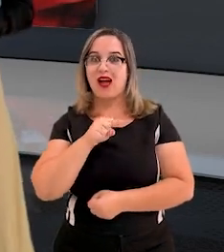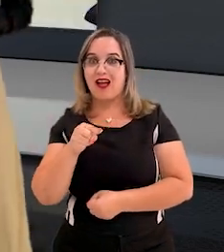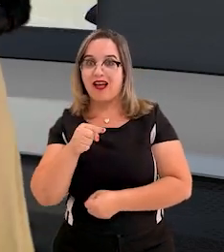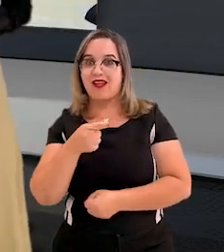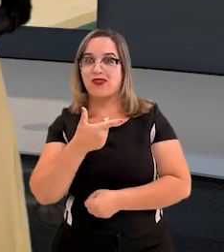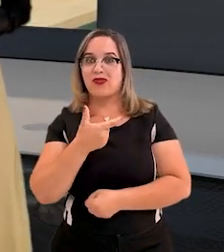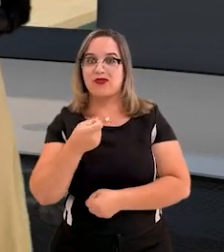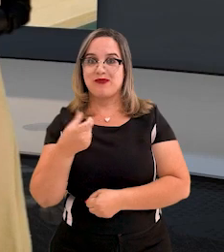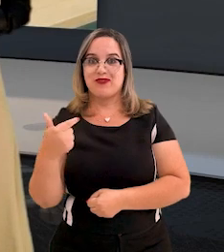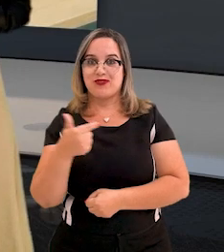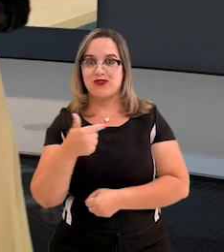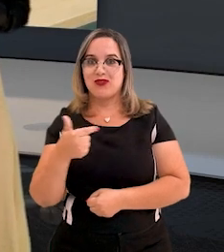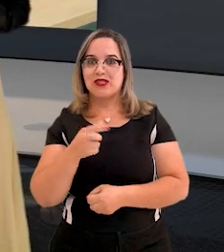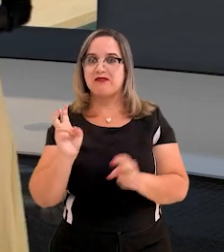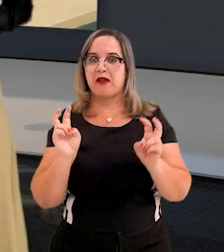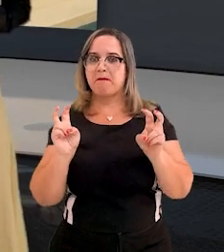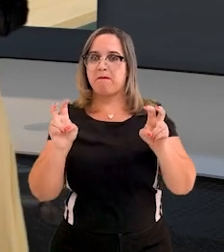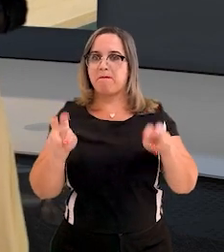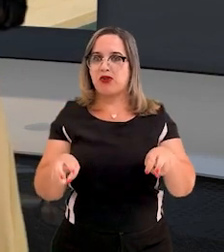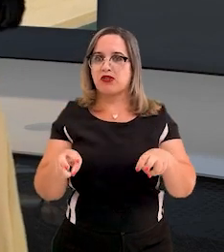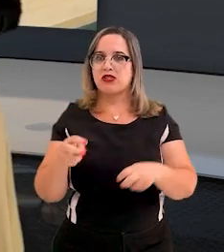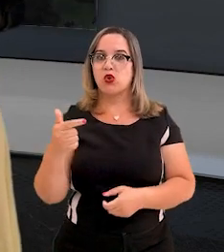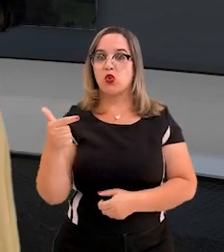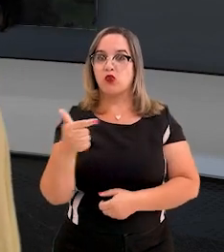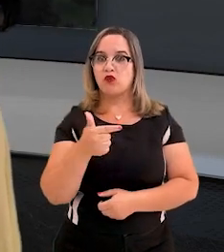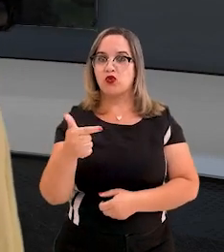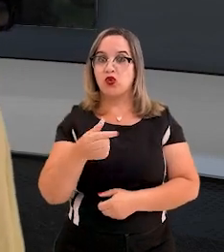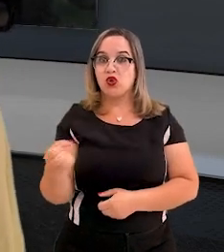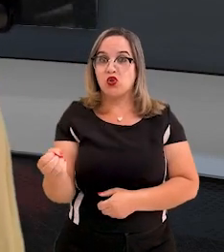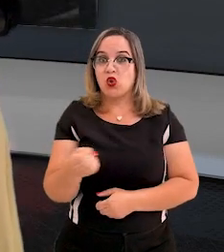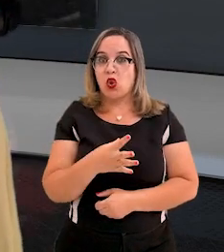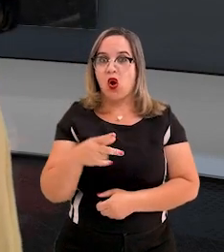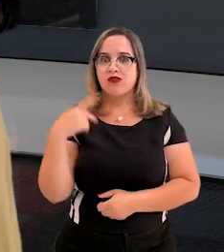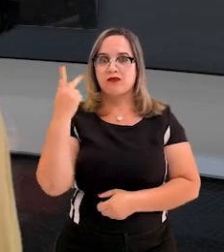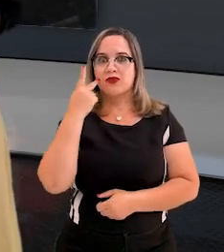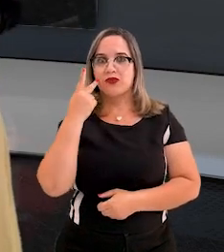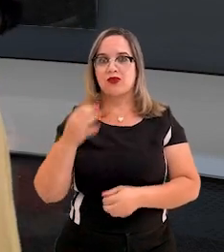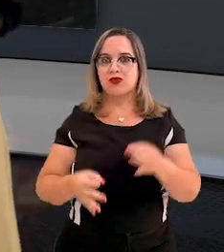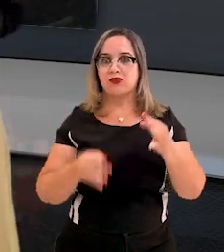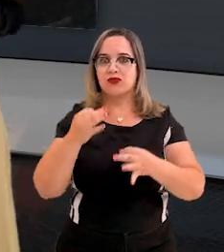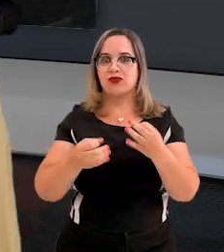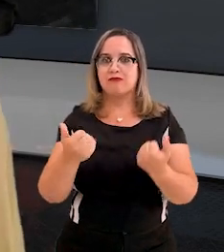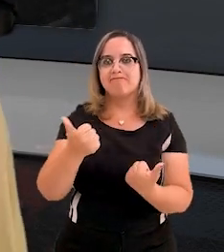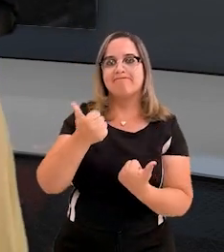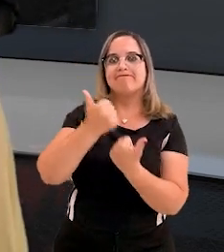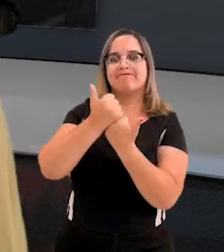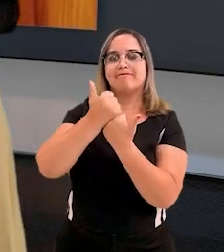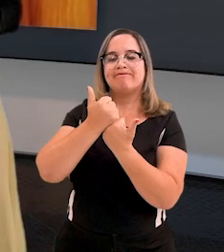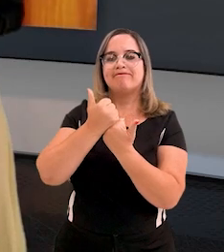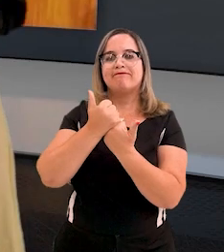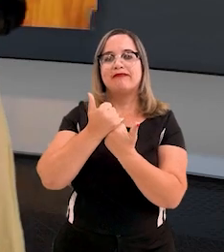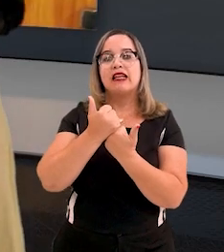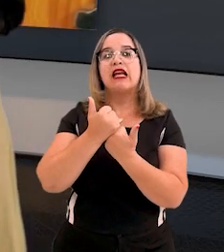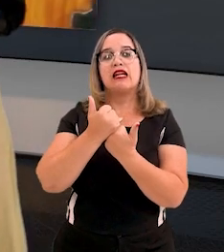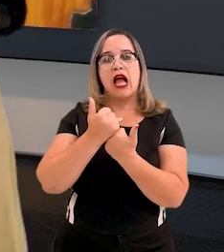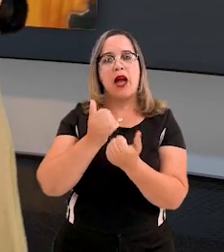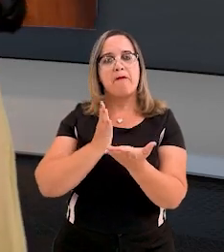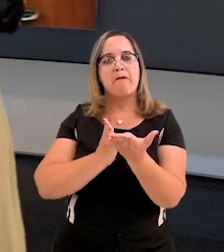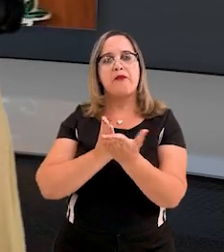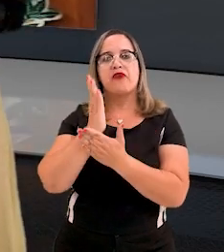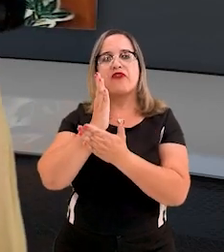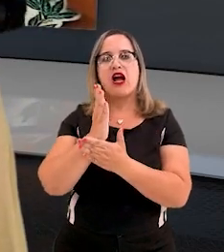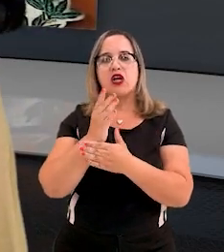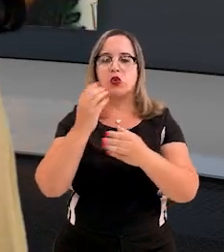2022, foram empossados 22 novos promotores de justiça substitutos